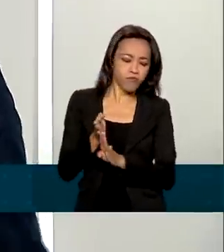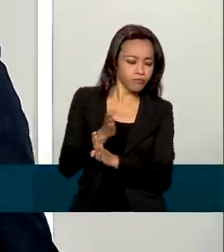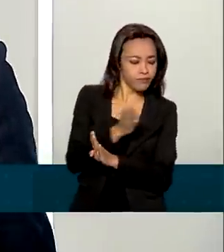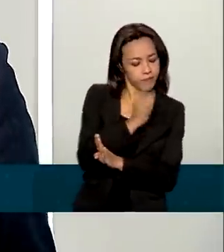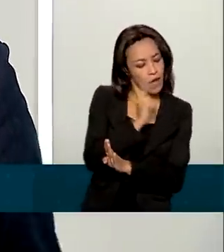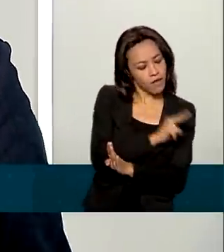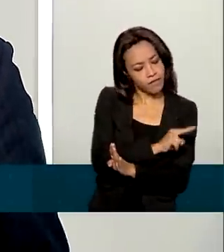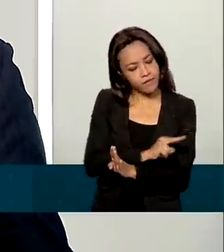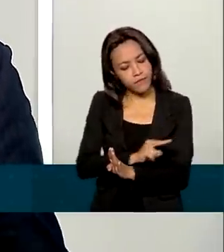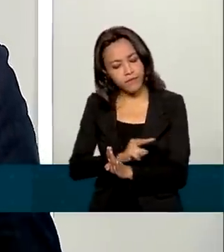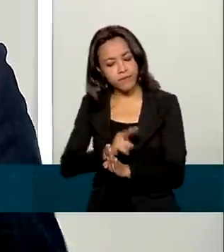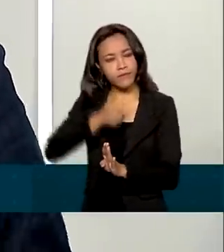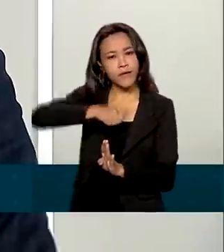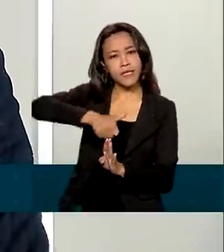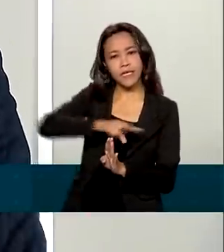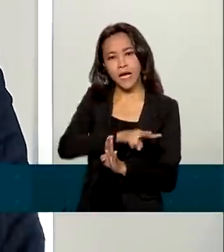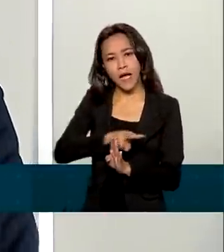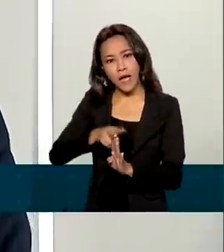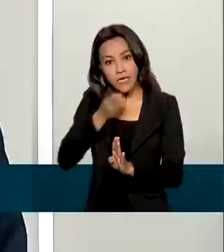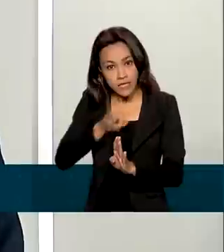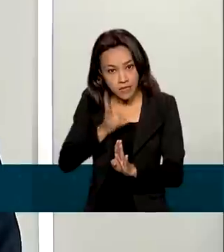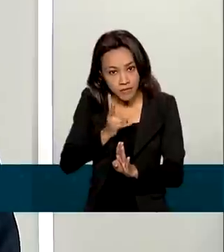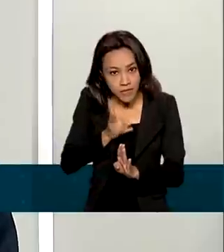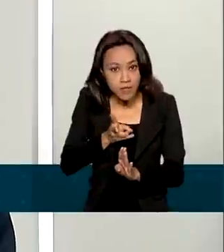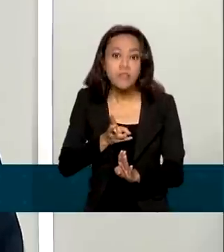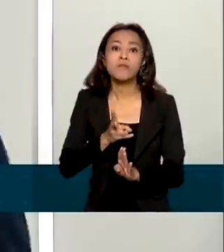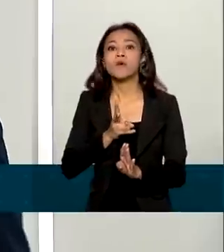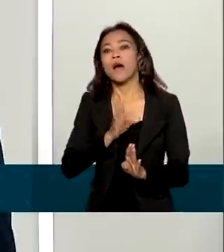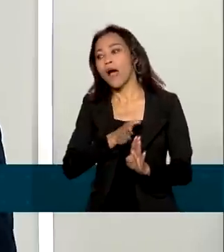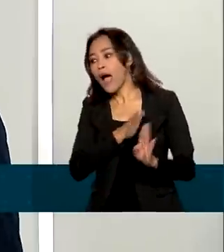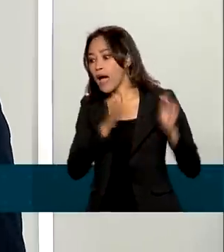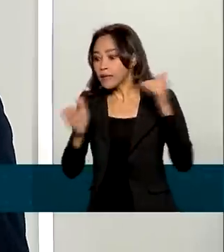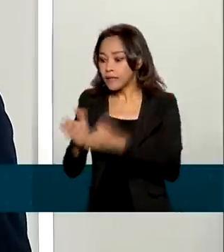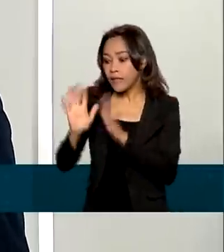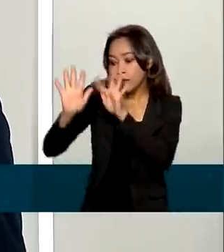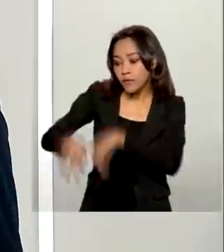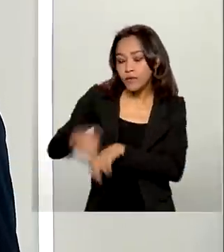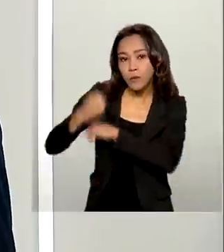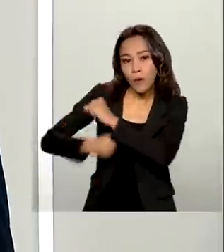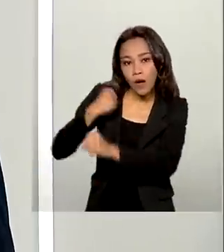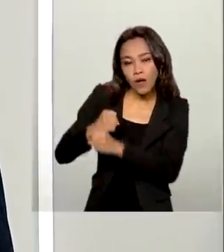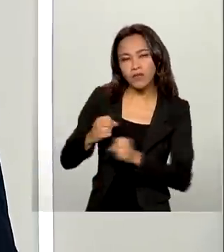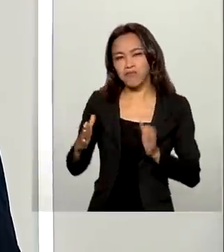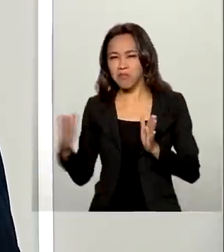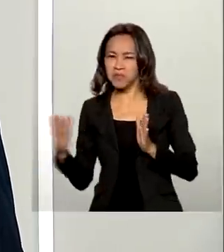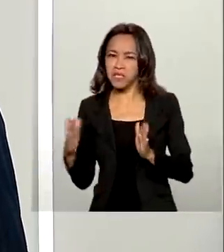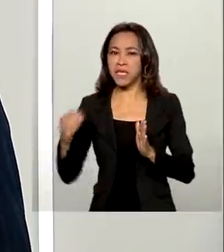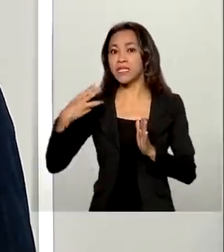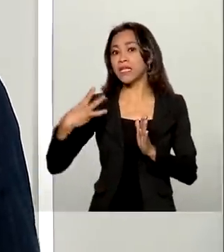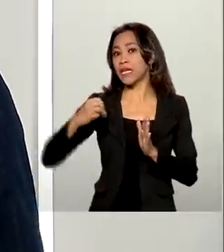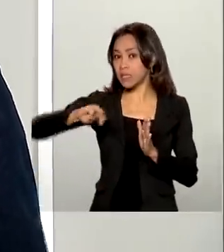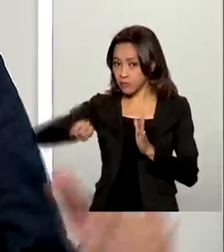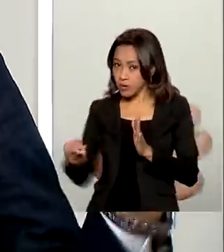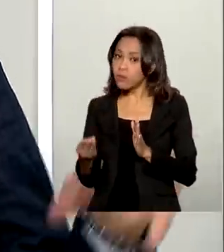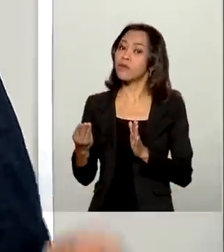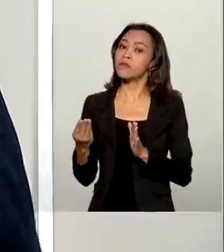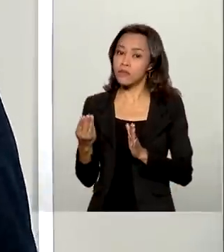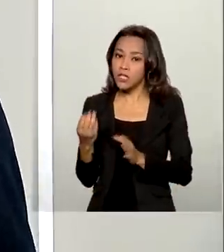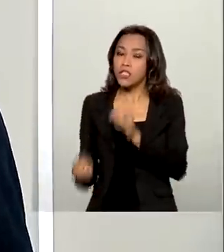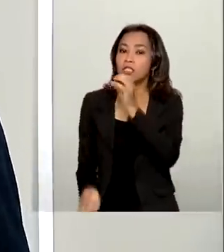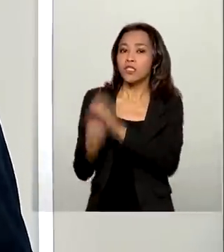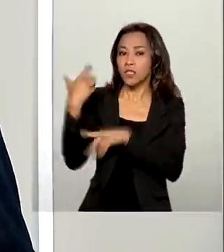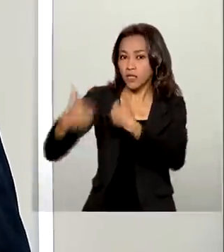seja, se projetarmos esse mesmo resultado médio para o final do ano, nós vamos ter alguma coisa em torno de 3 milhões de empregos gerados